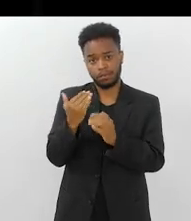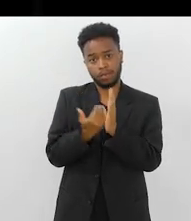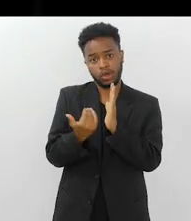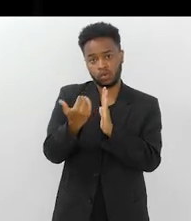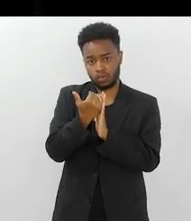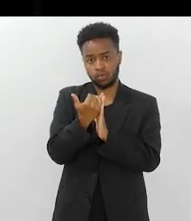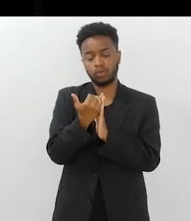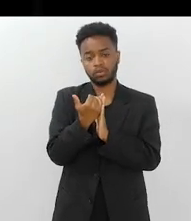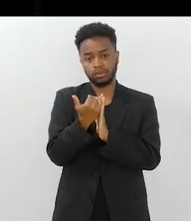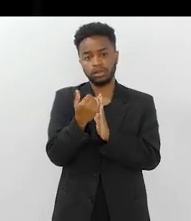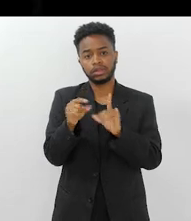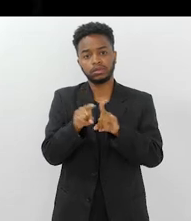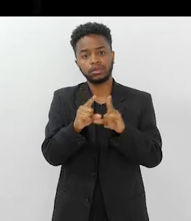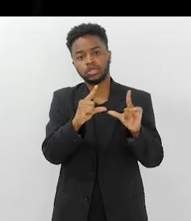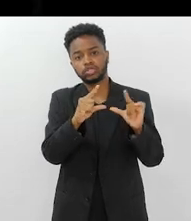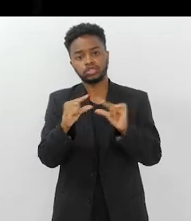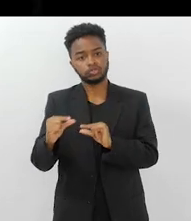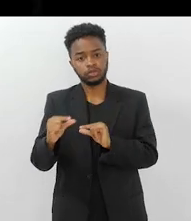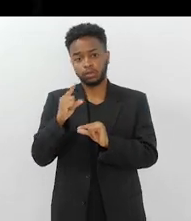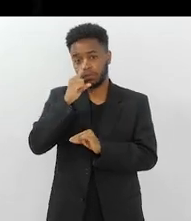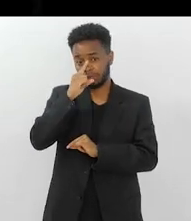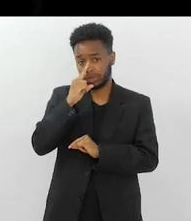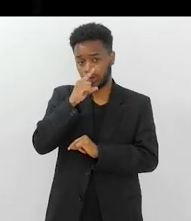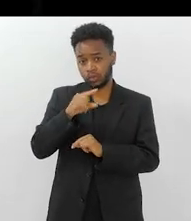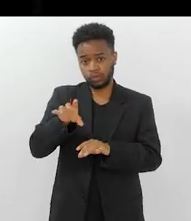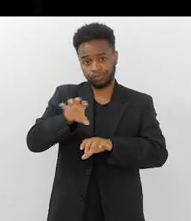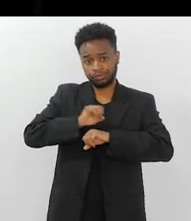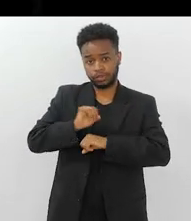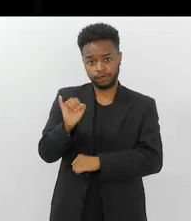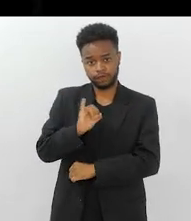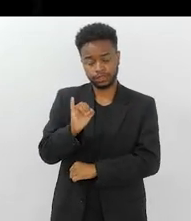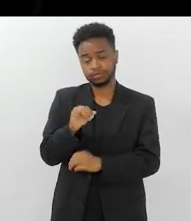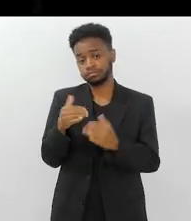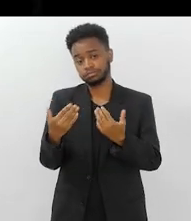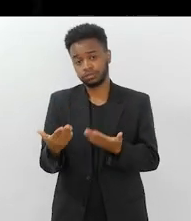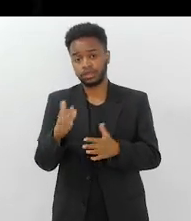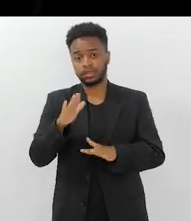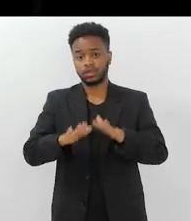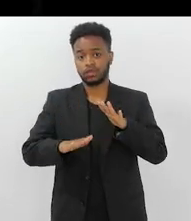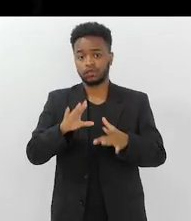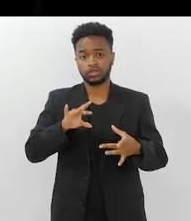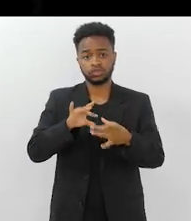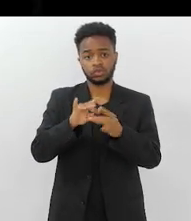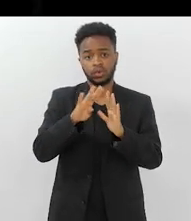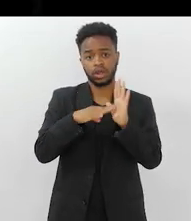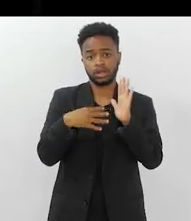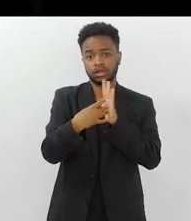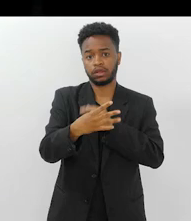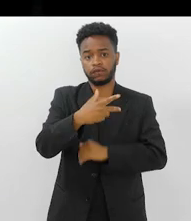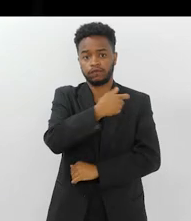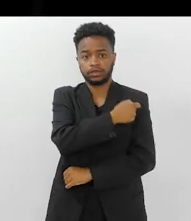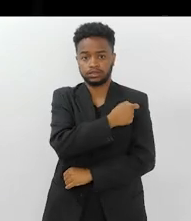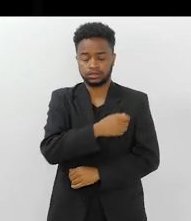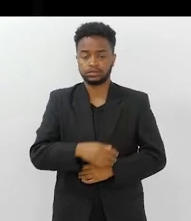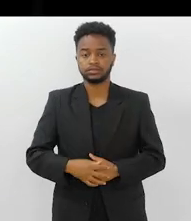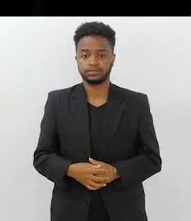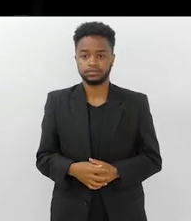né? Diminuindo as chances desse idoso ter infecção. Então, de repente, ele está inserindo isso aí no calendário vacinal.